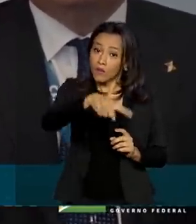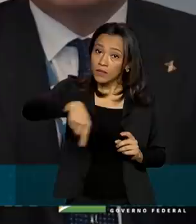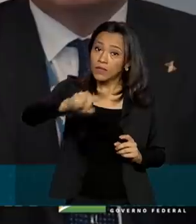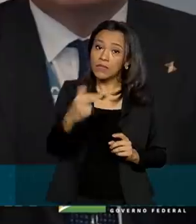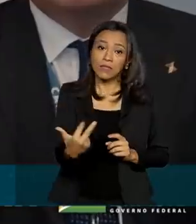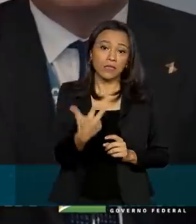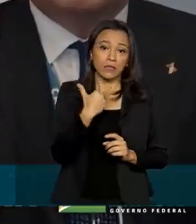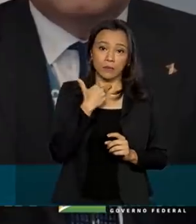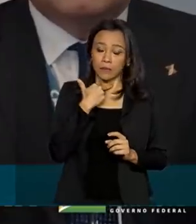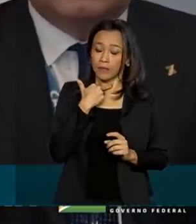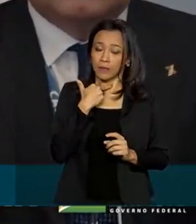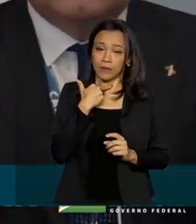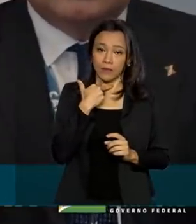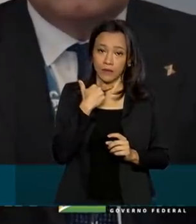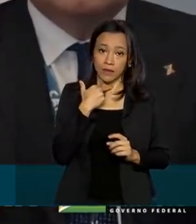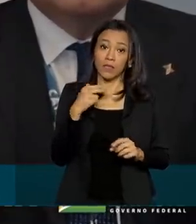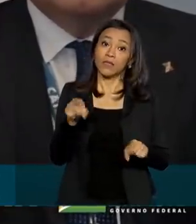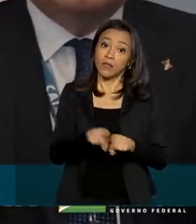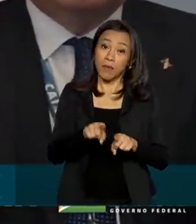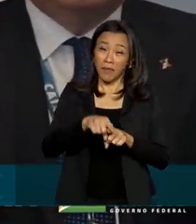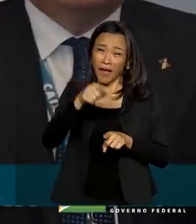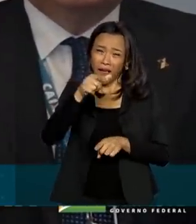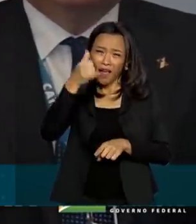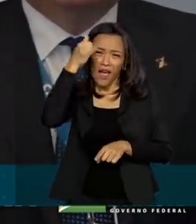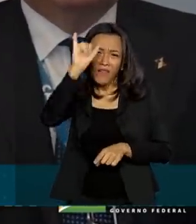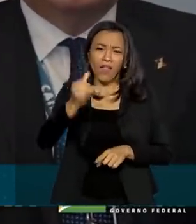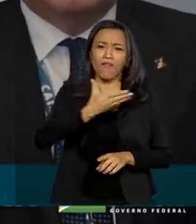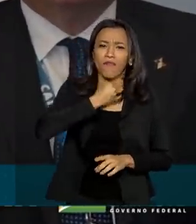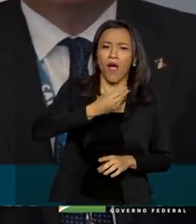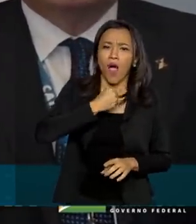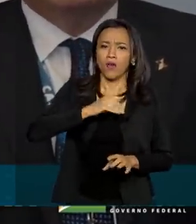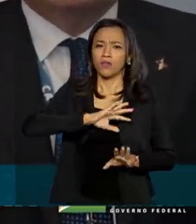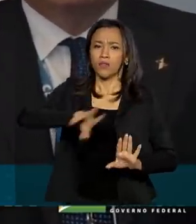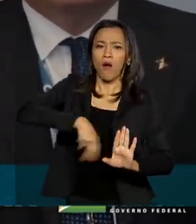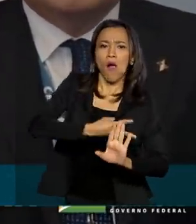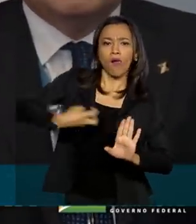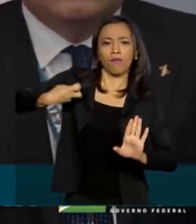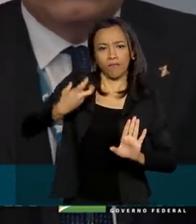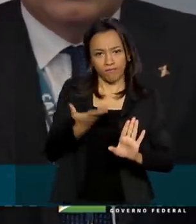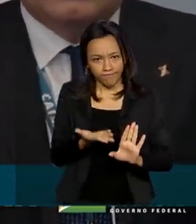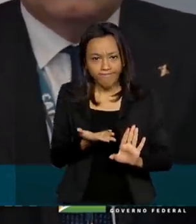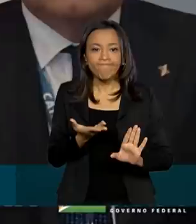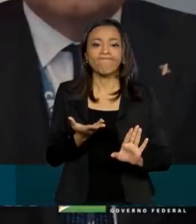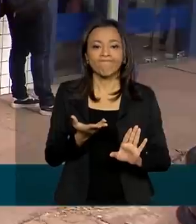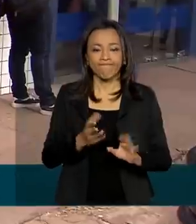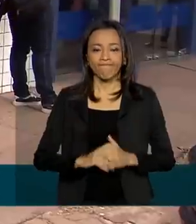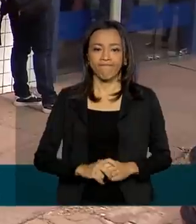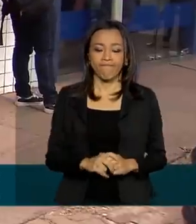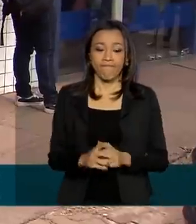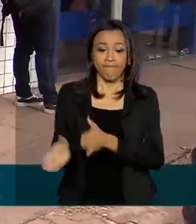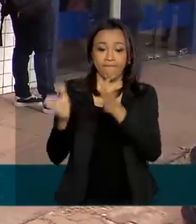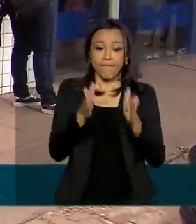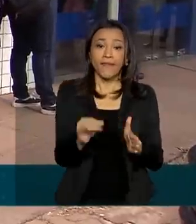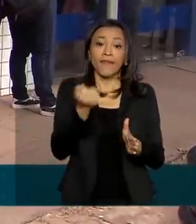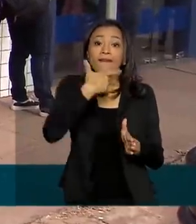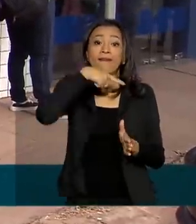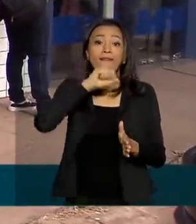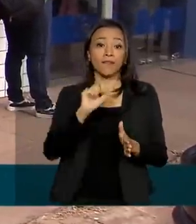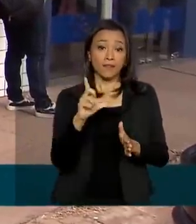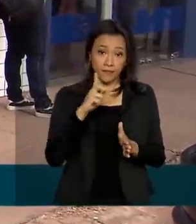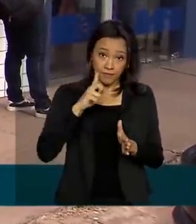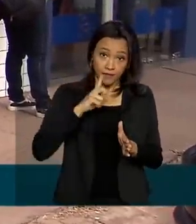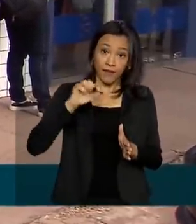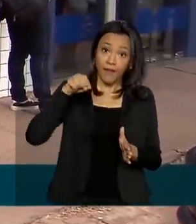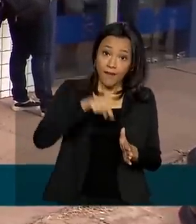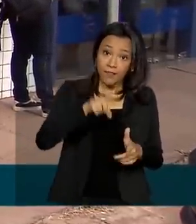até por uma questão potencial de fraude, fazer, aceitar qualquer diferença. Para quem estiver com esse